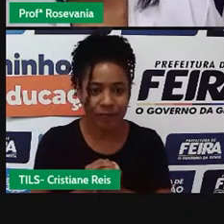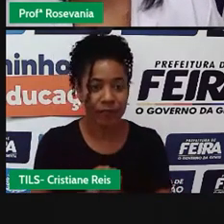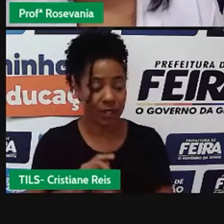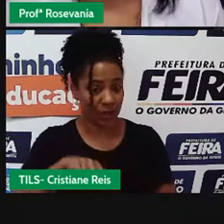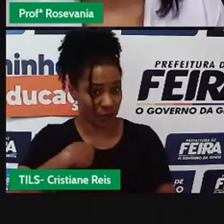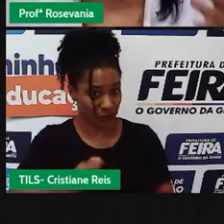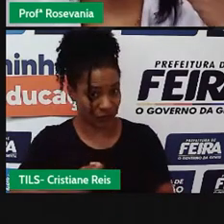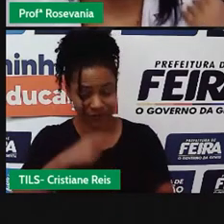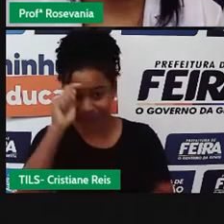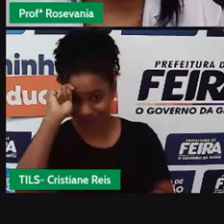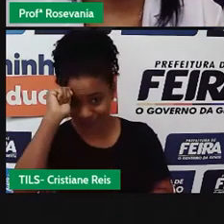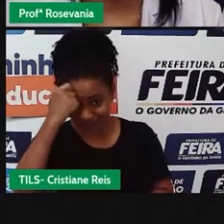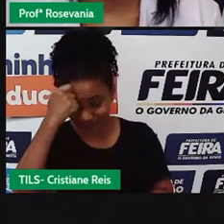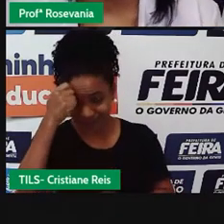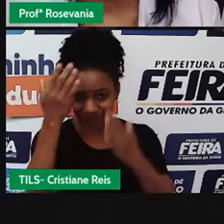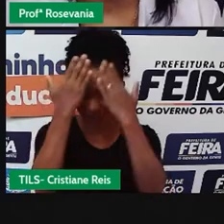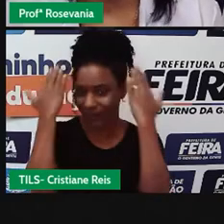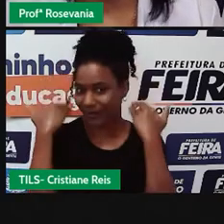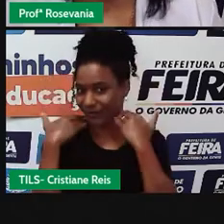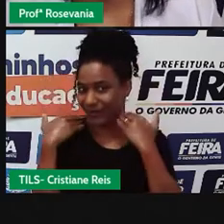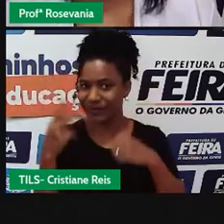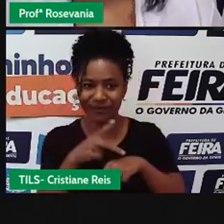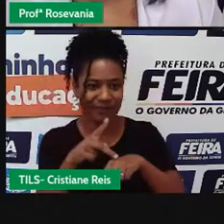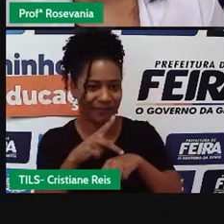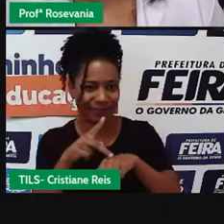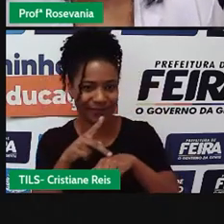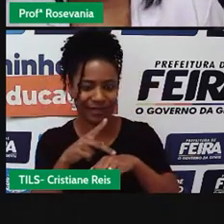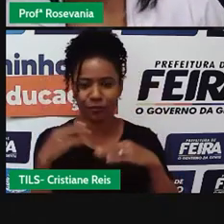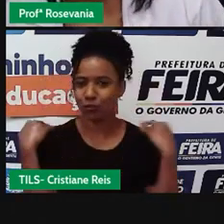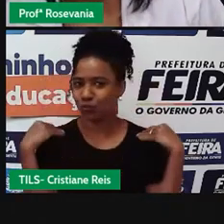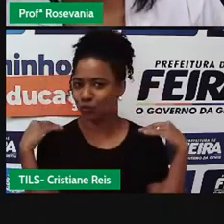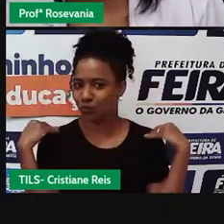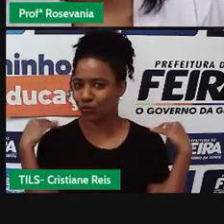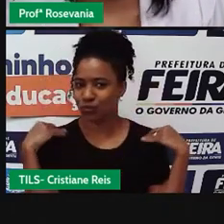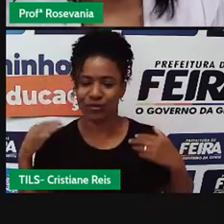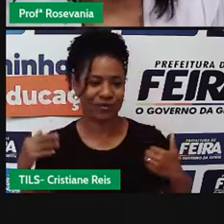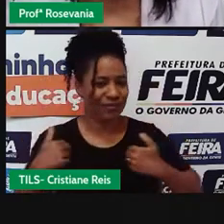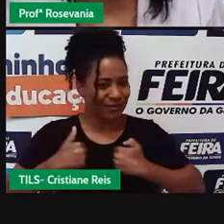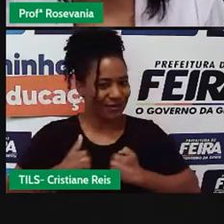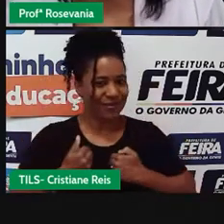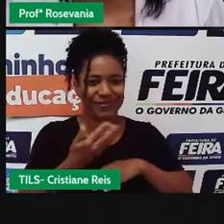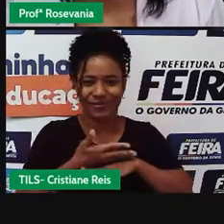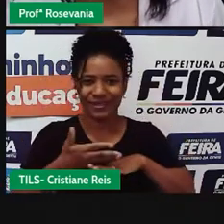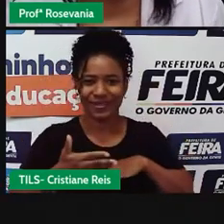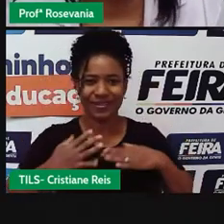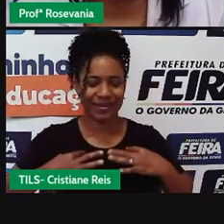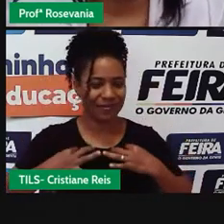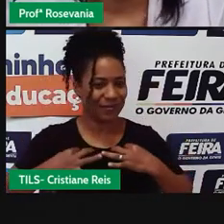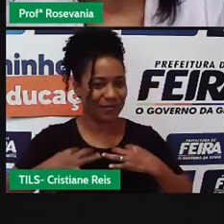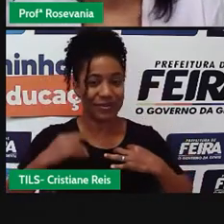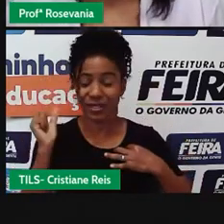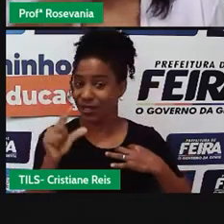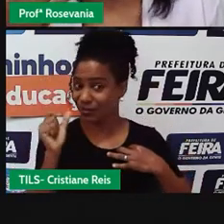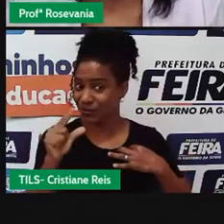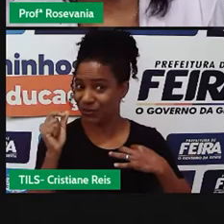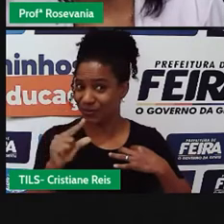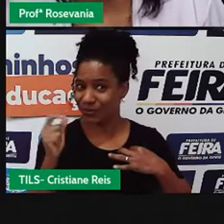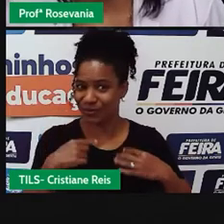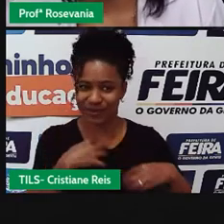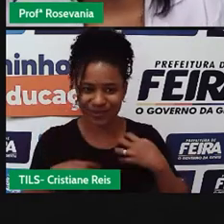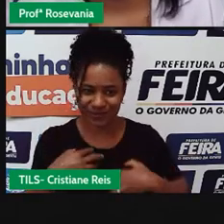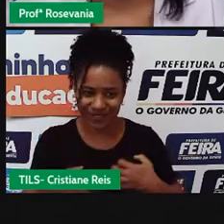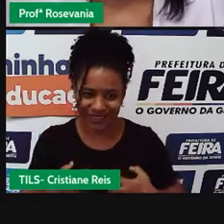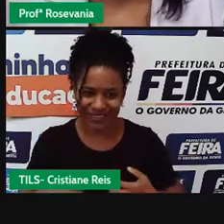negra, cabelos negros, na altura do ombro, estou usando um jaleco branco, uma blusa azul, estampadinha de branco, usando